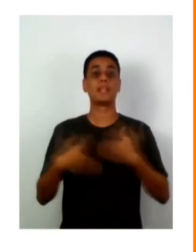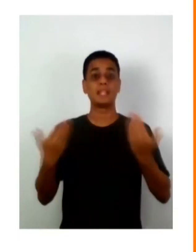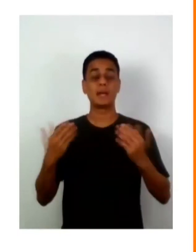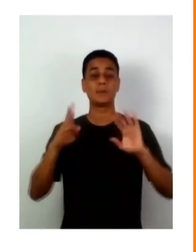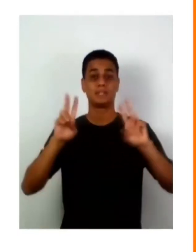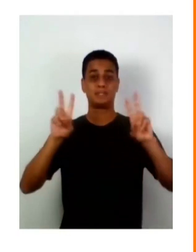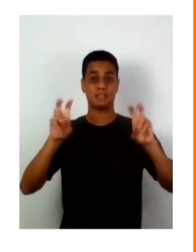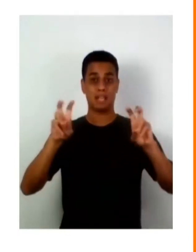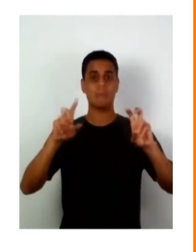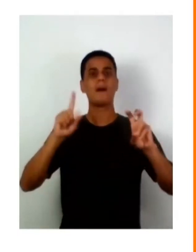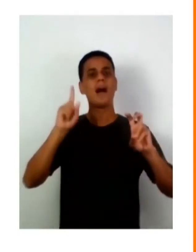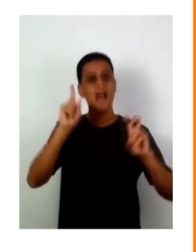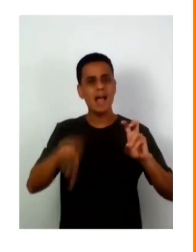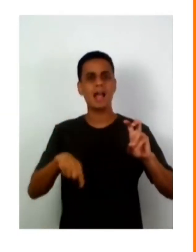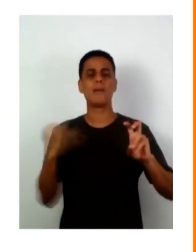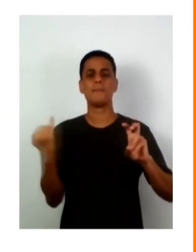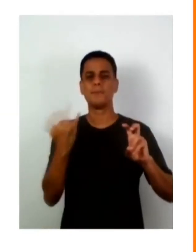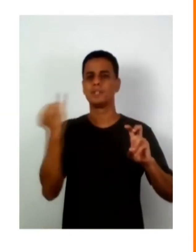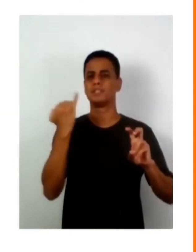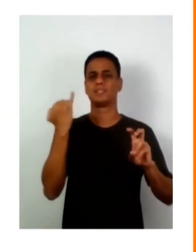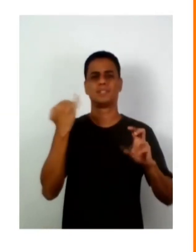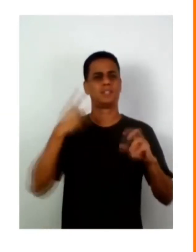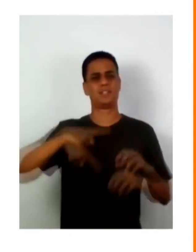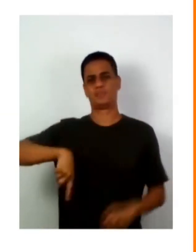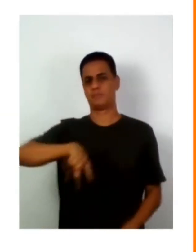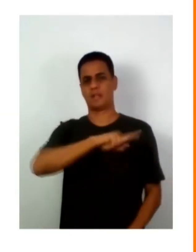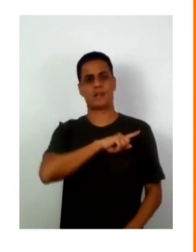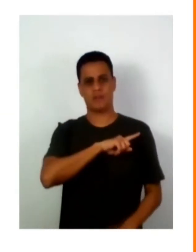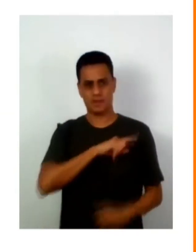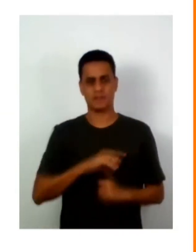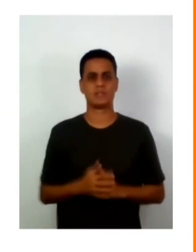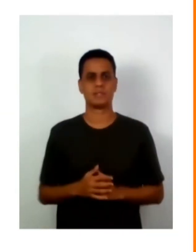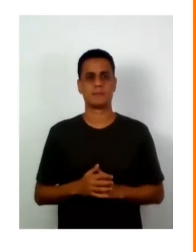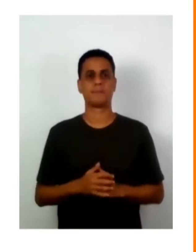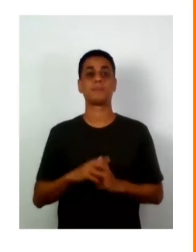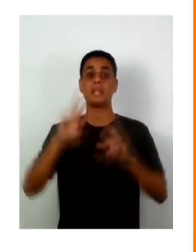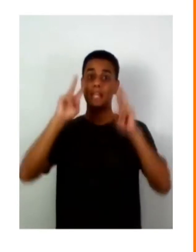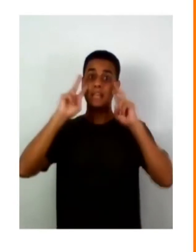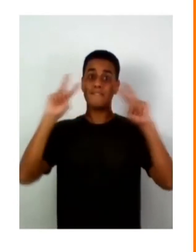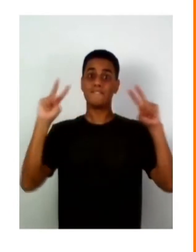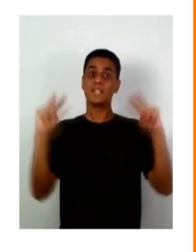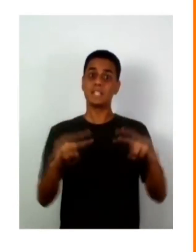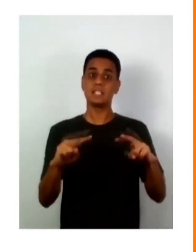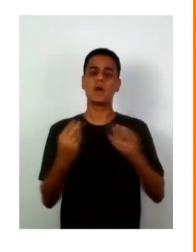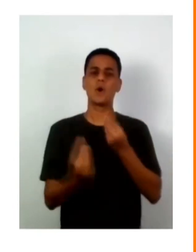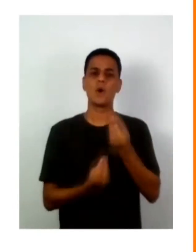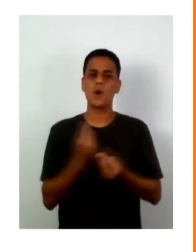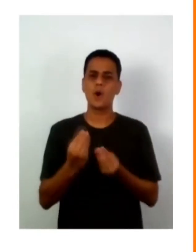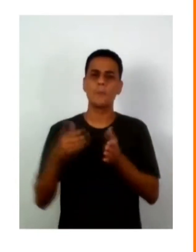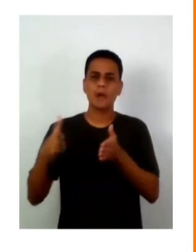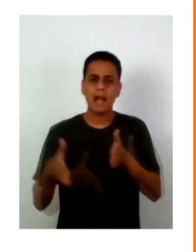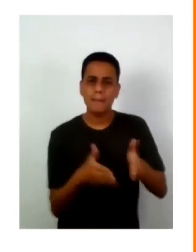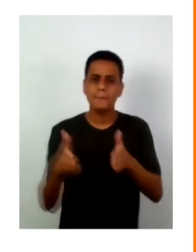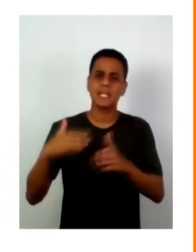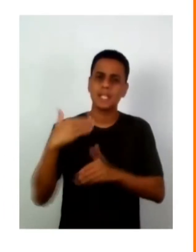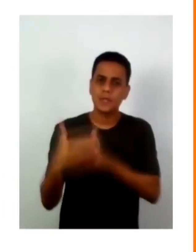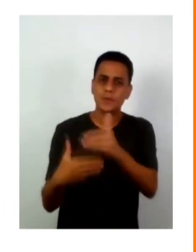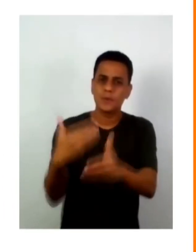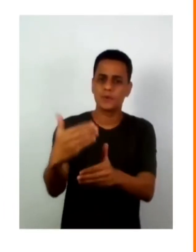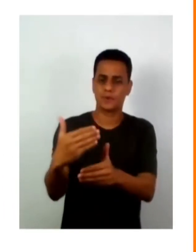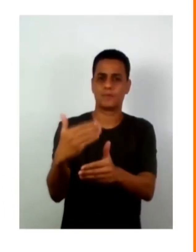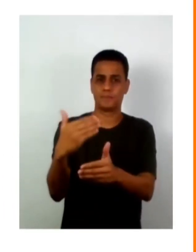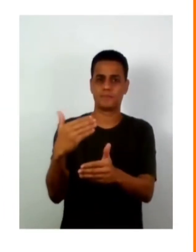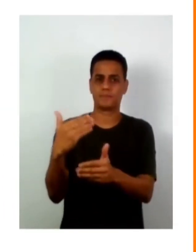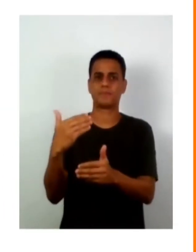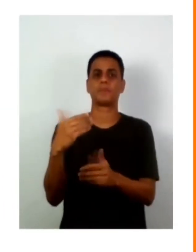de mudança de relações de poder para nós. E aí a visão das rotas e redes de liderança,